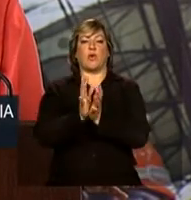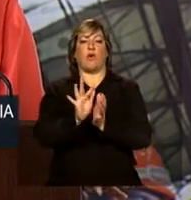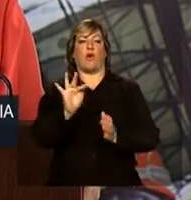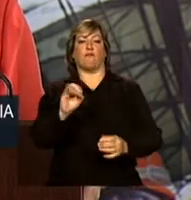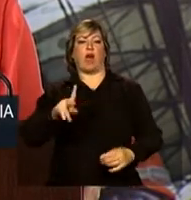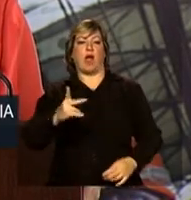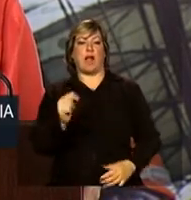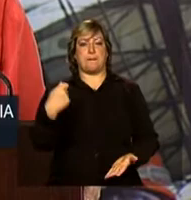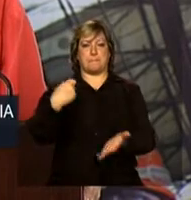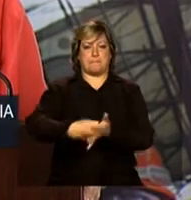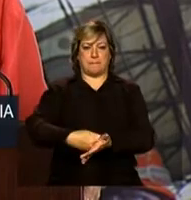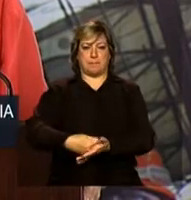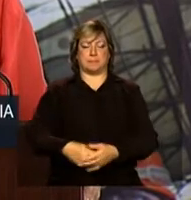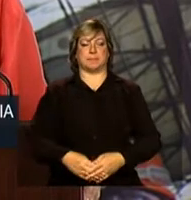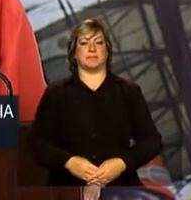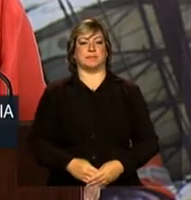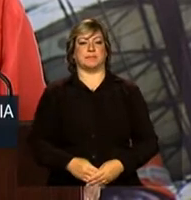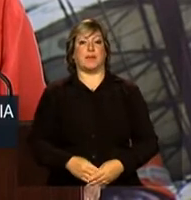pagamento.